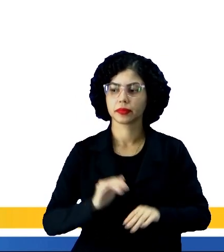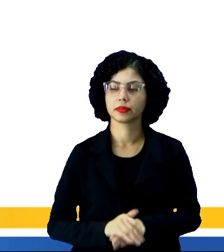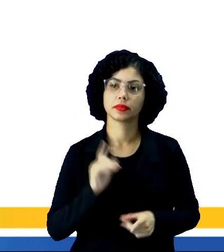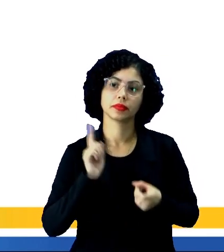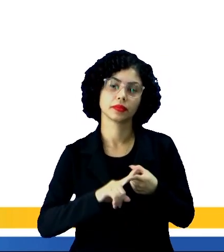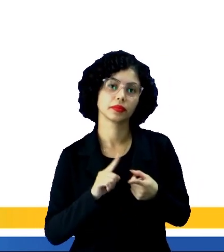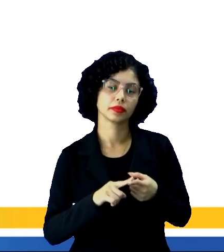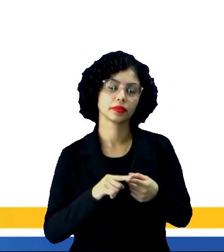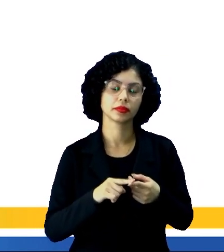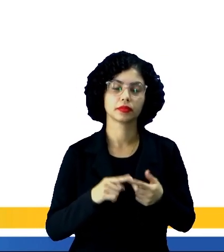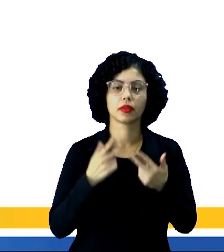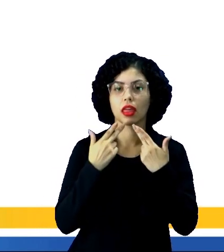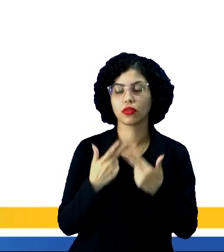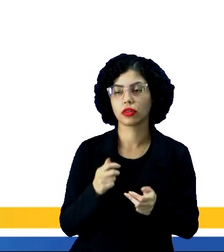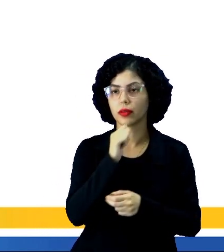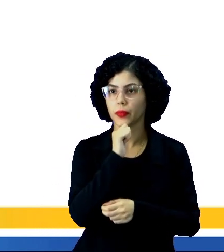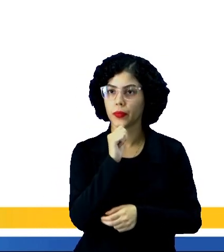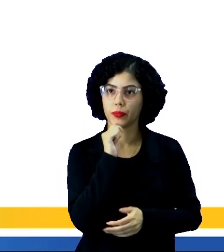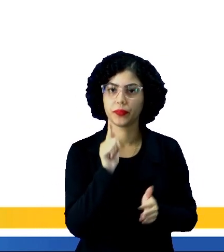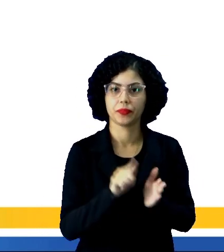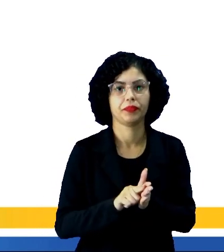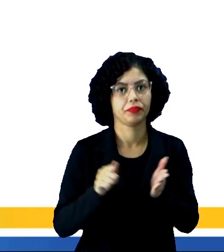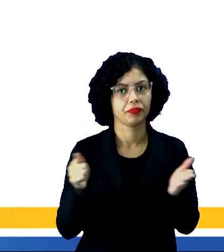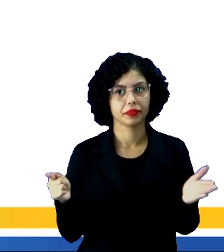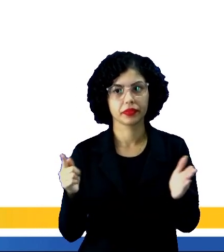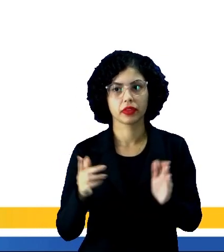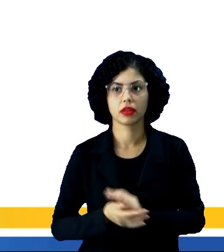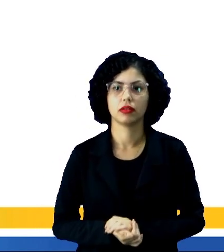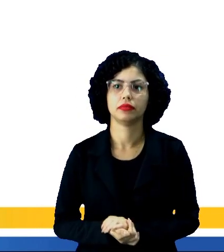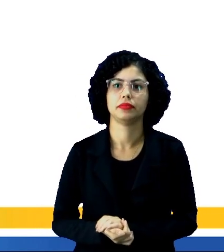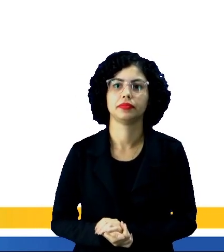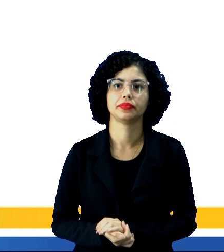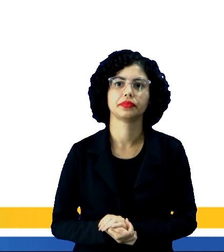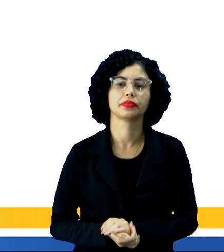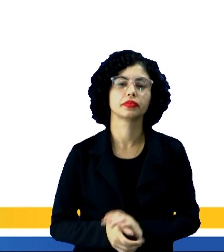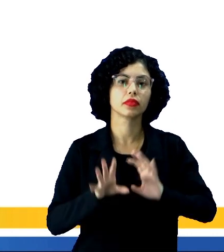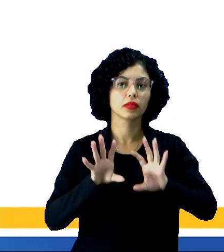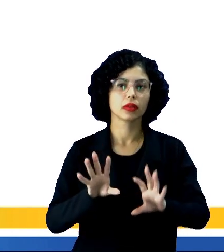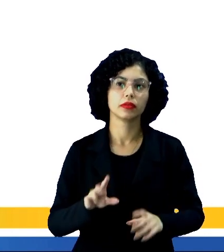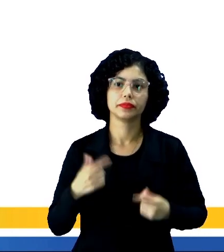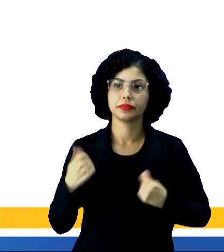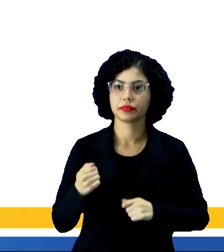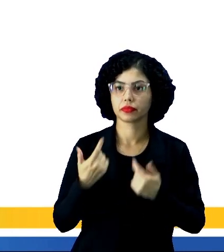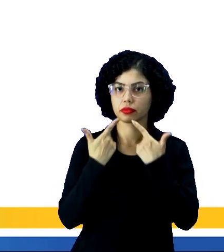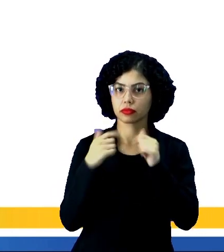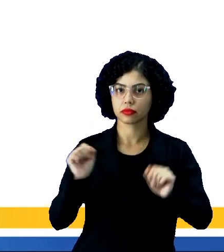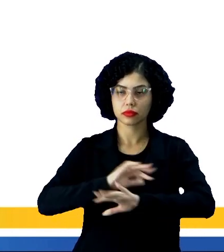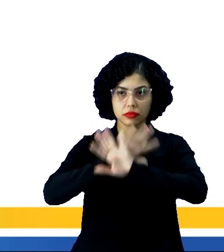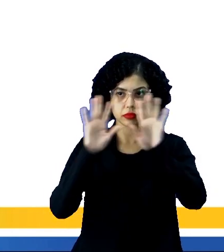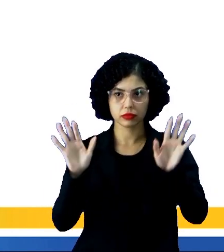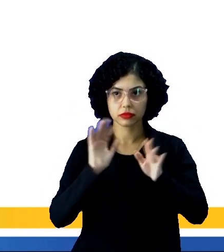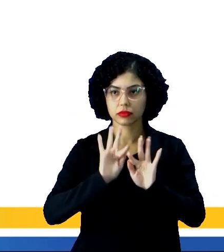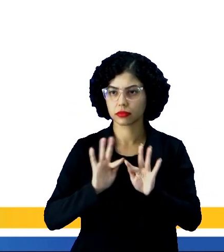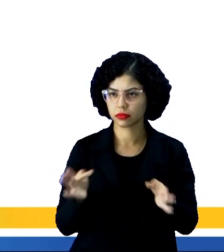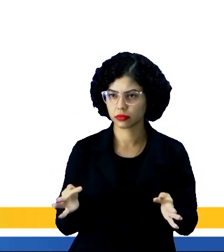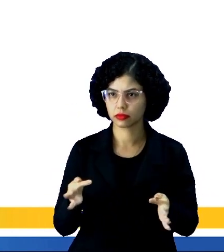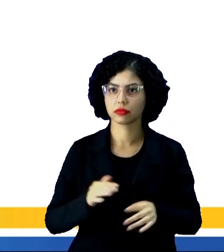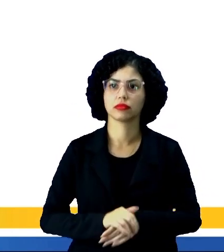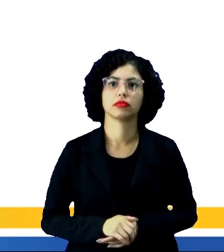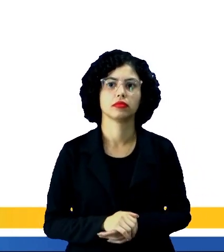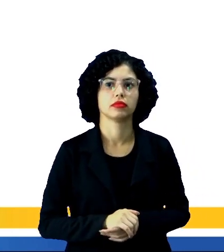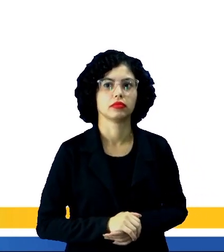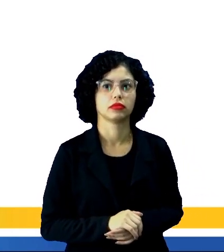Porque a notícia é um texto jornalístico. Logo, deve ter uma linguagem clara e simples